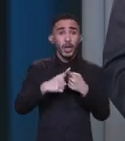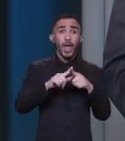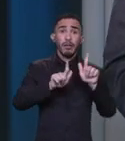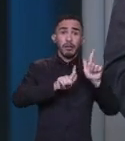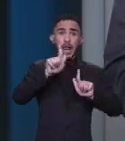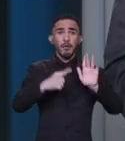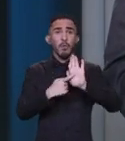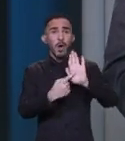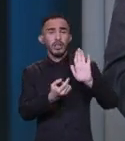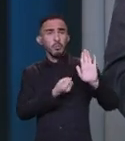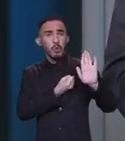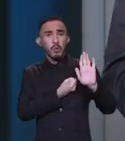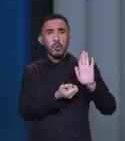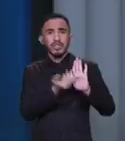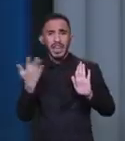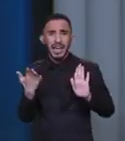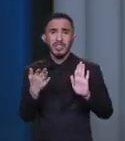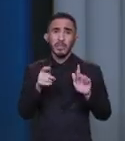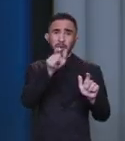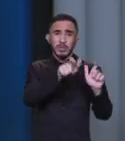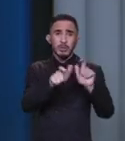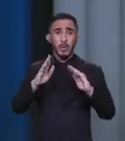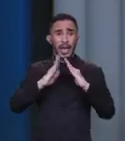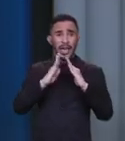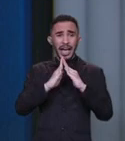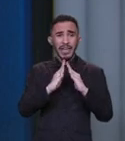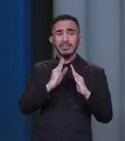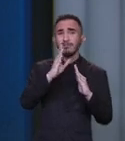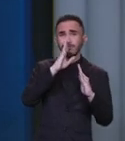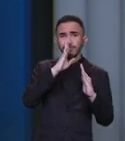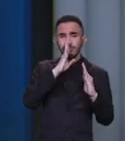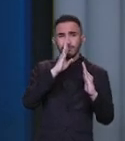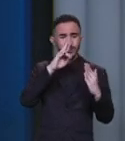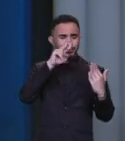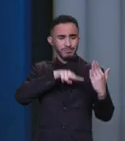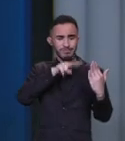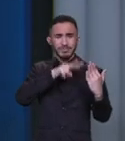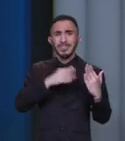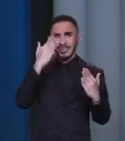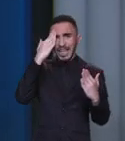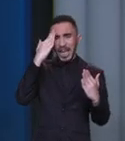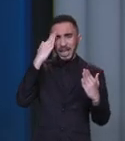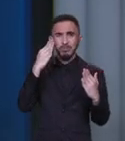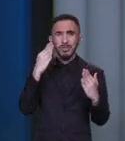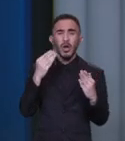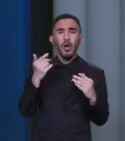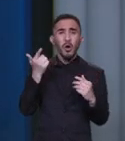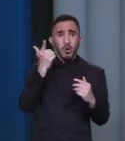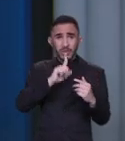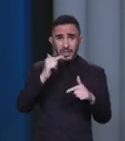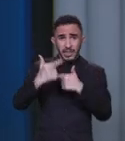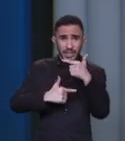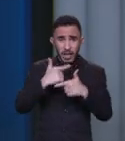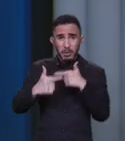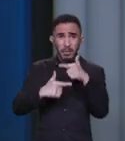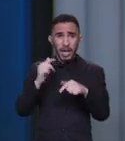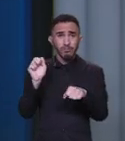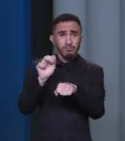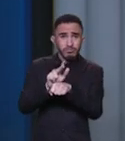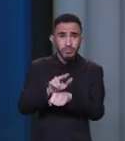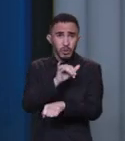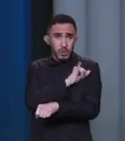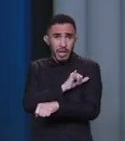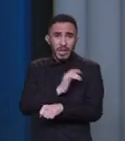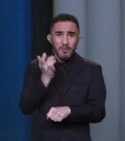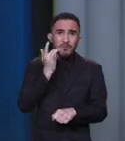mas você, amigo ou amiga que está nos assistindo nesse debate, sabe que está muito difícil conseguir emprego no Rio de Janeiro. Sabe que a